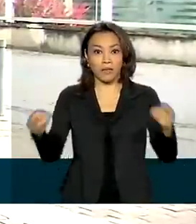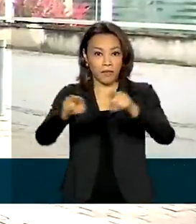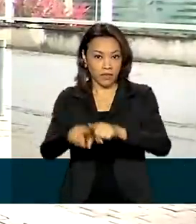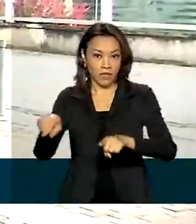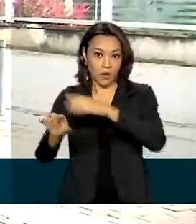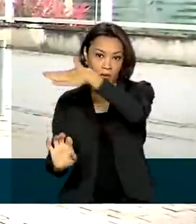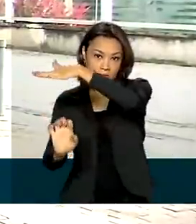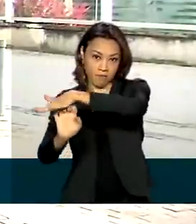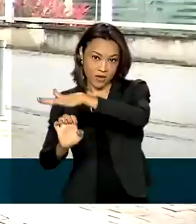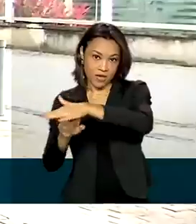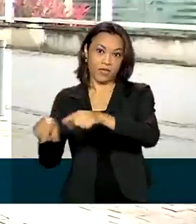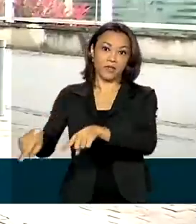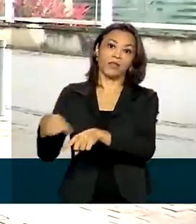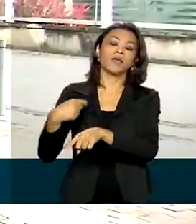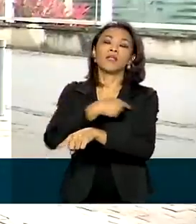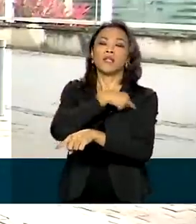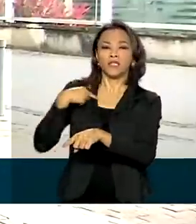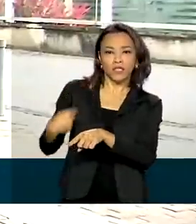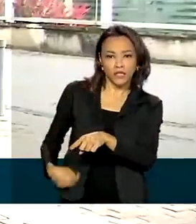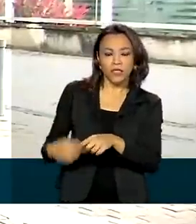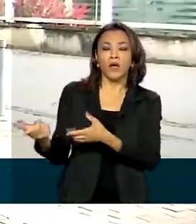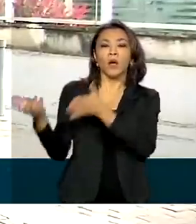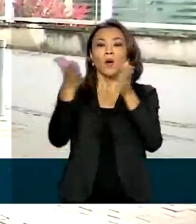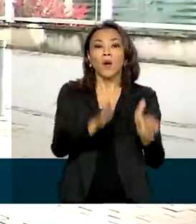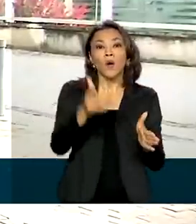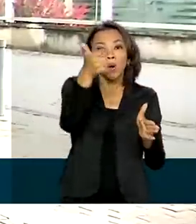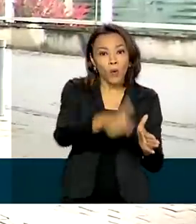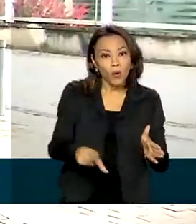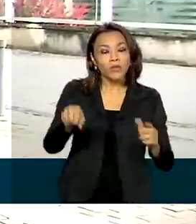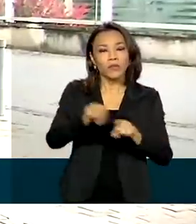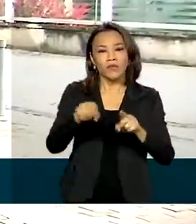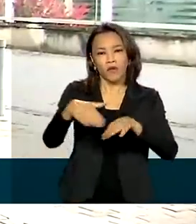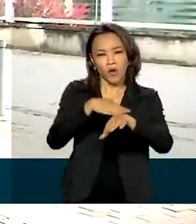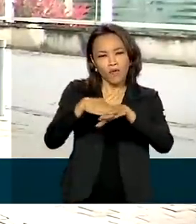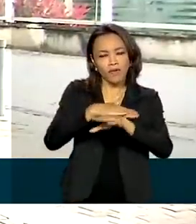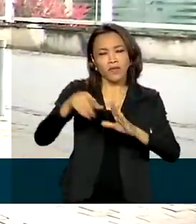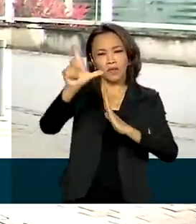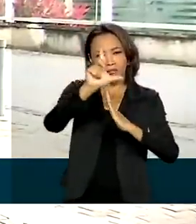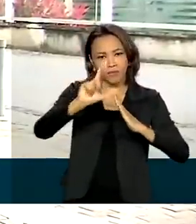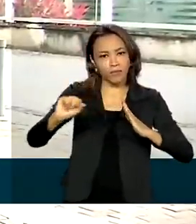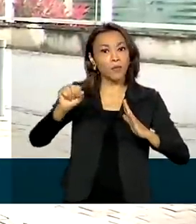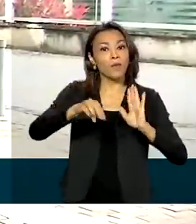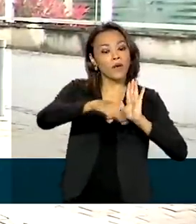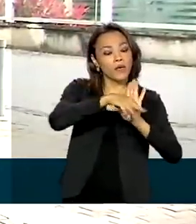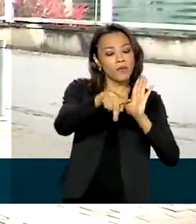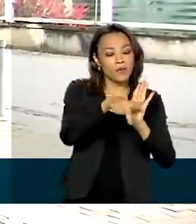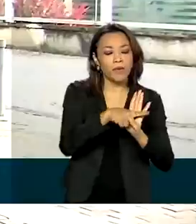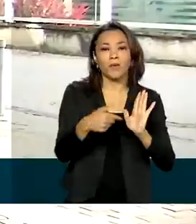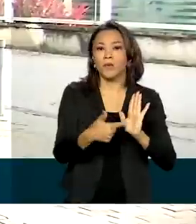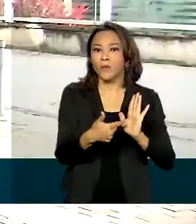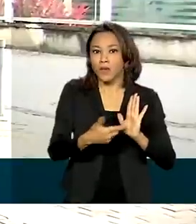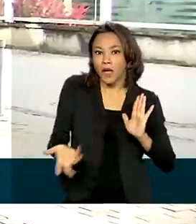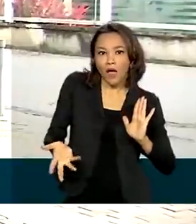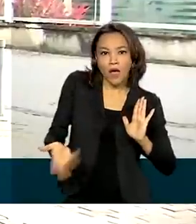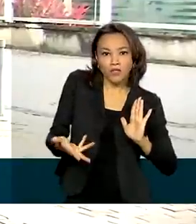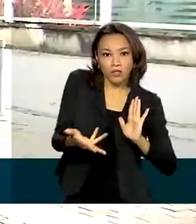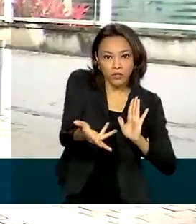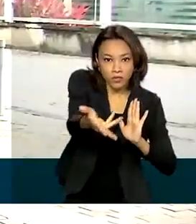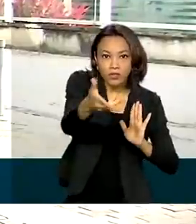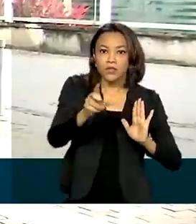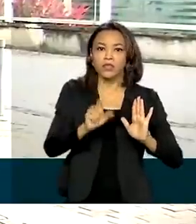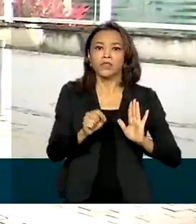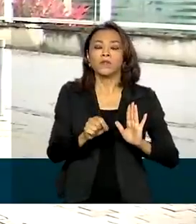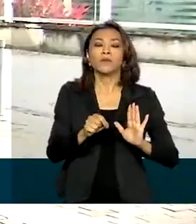coletiva ontem no Palácio do Planalto, também foi detalhada a medida provisória que agiliza as ações de combate à pandemia de Covid